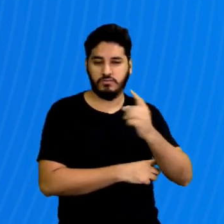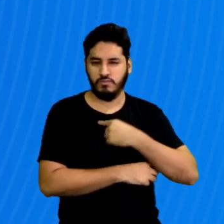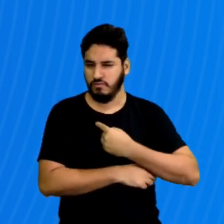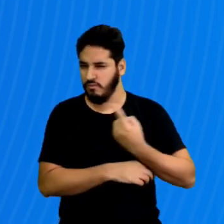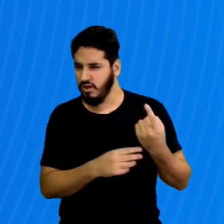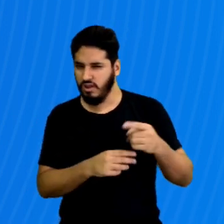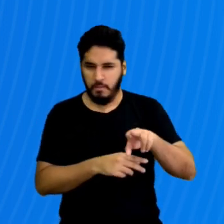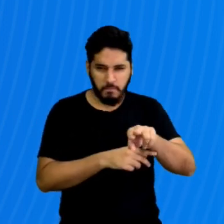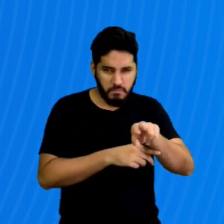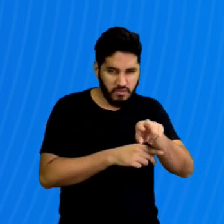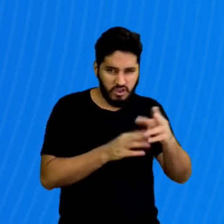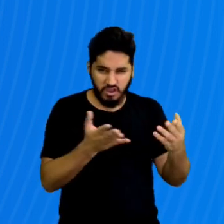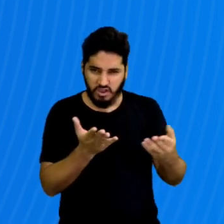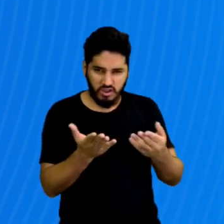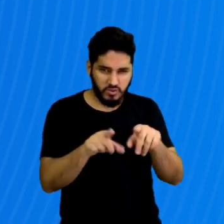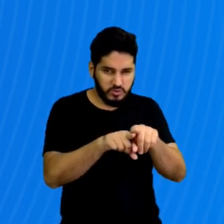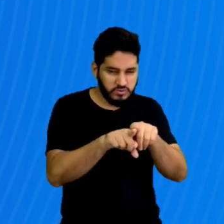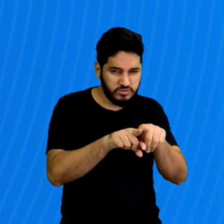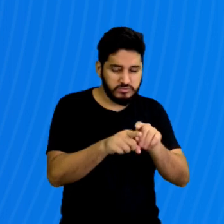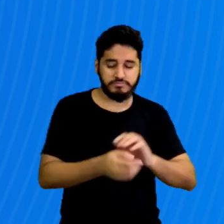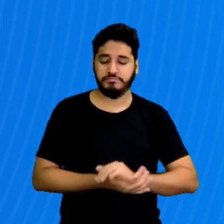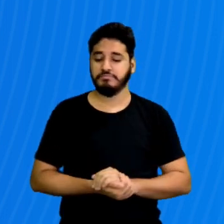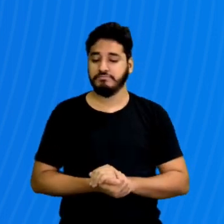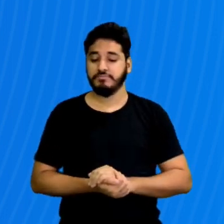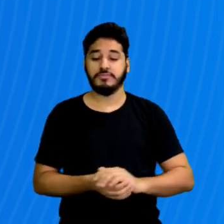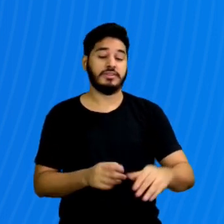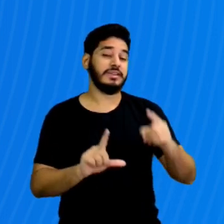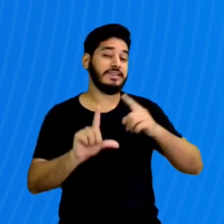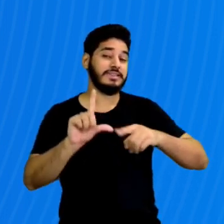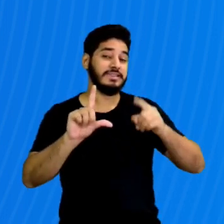Nicolino queria que a árvore fosse solitária?